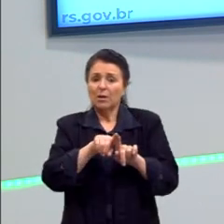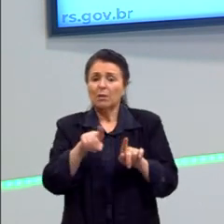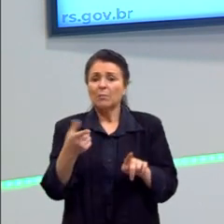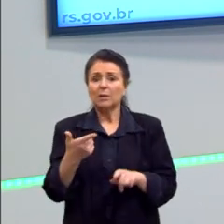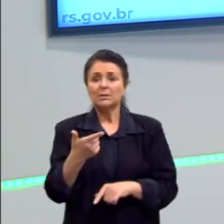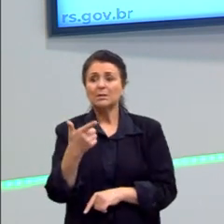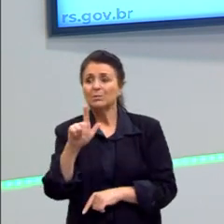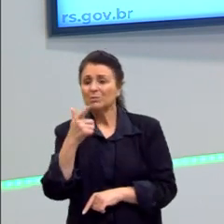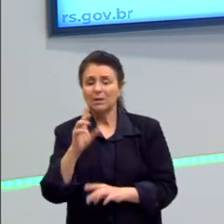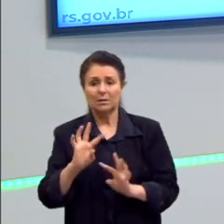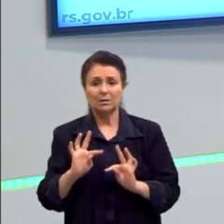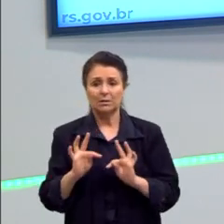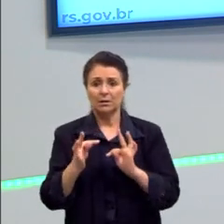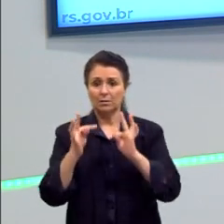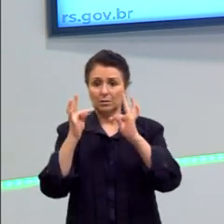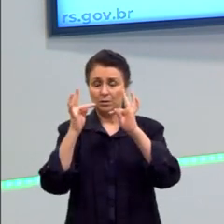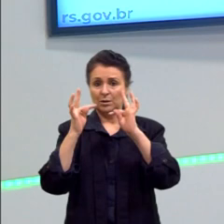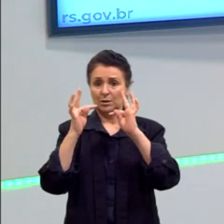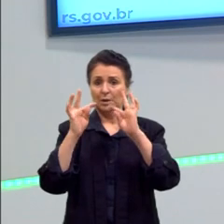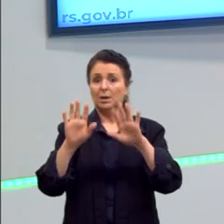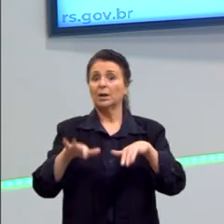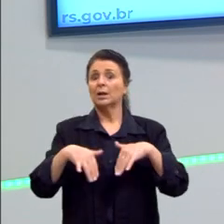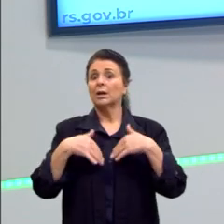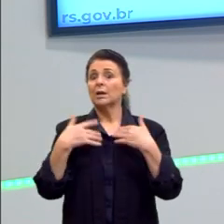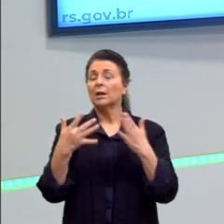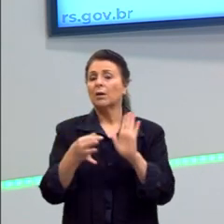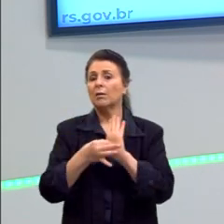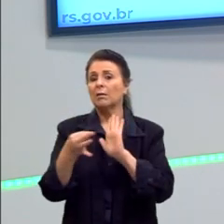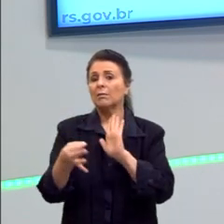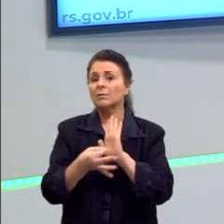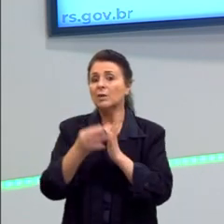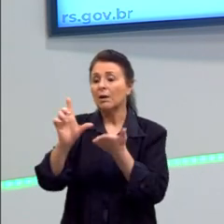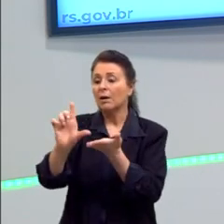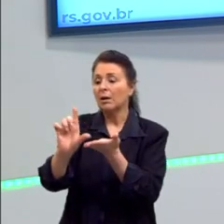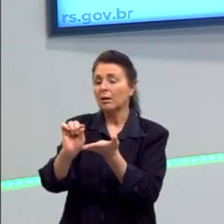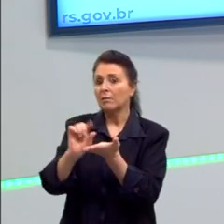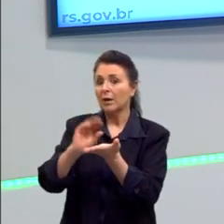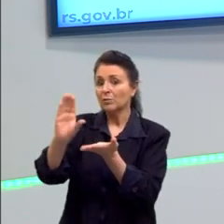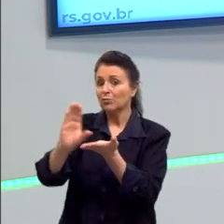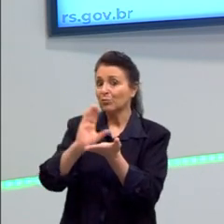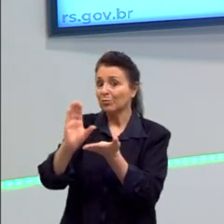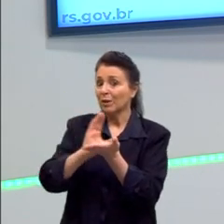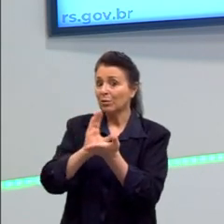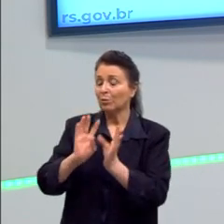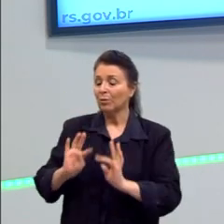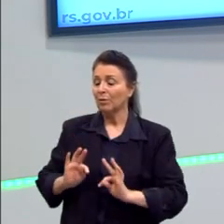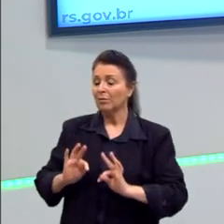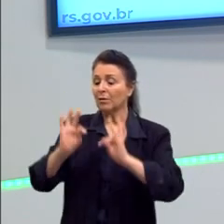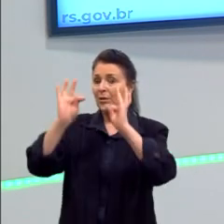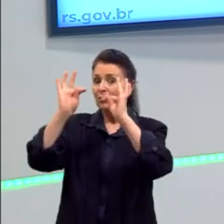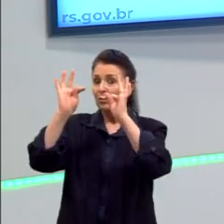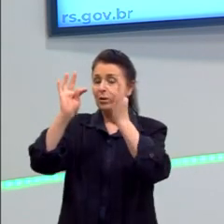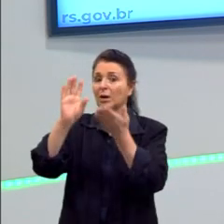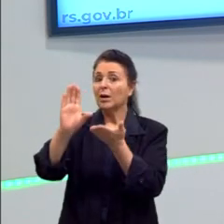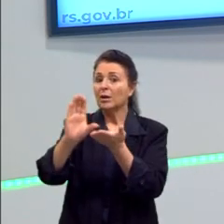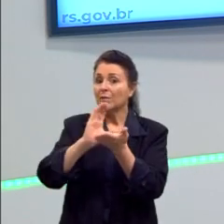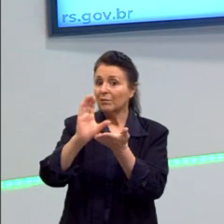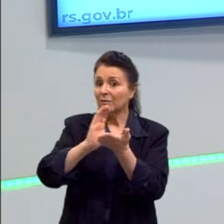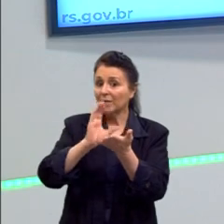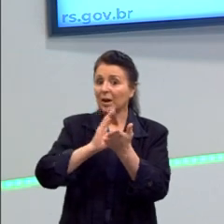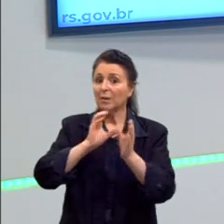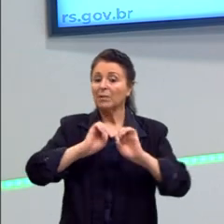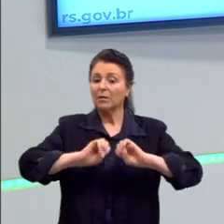tecnologia. Então, uma das possíveis sugestões é investimento em tecnologia, investimento em educação,